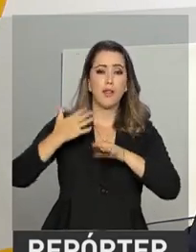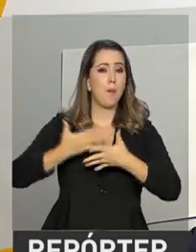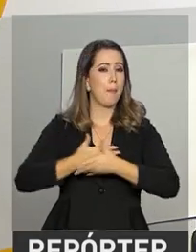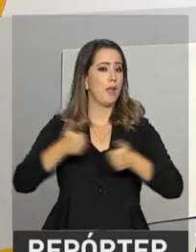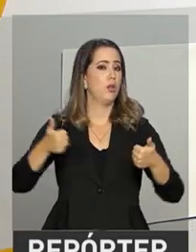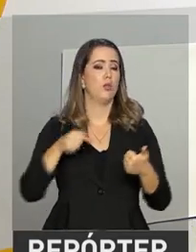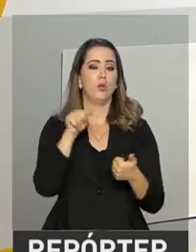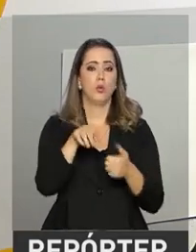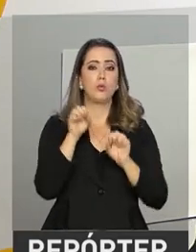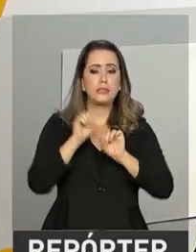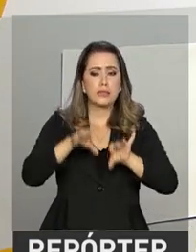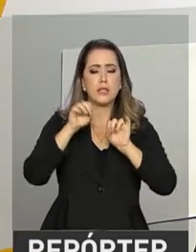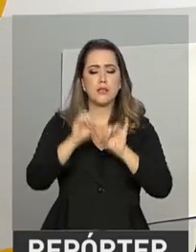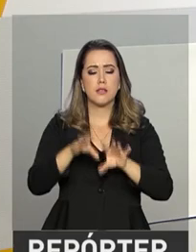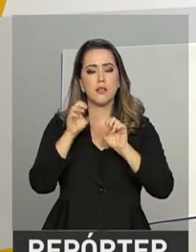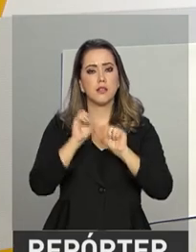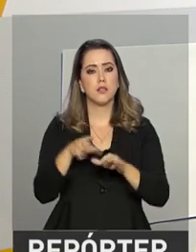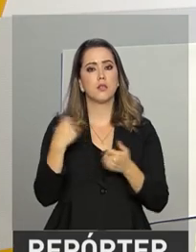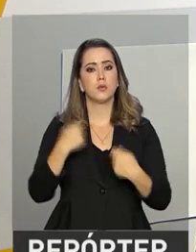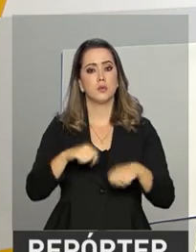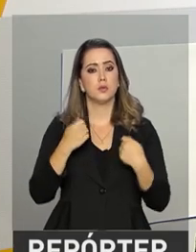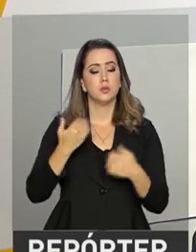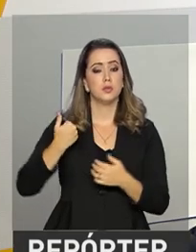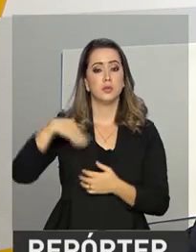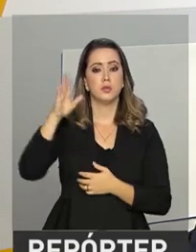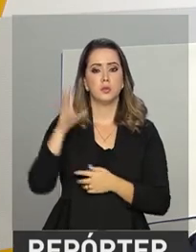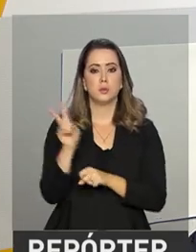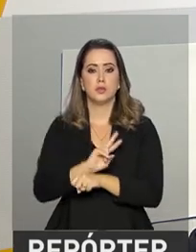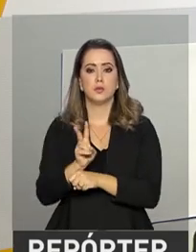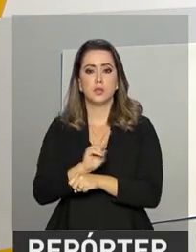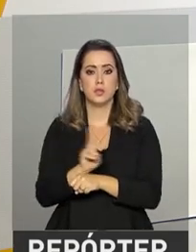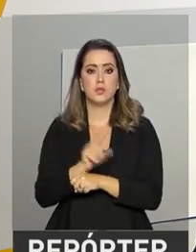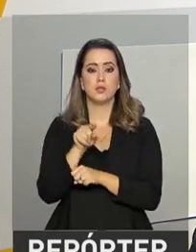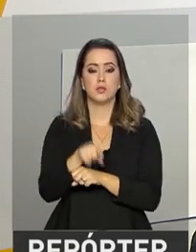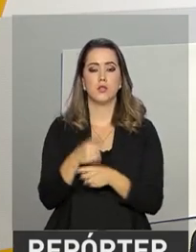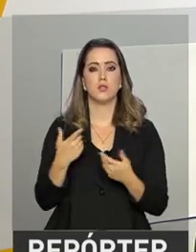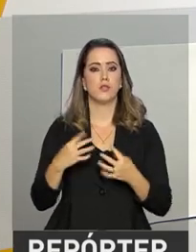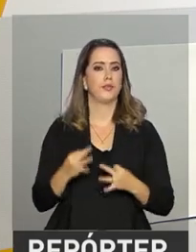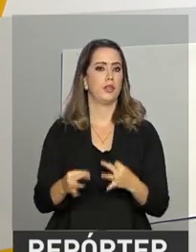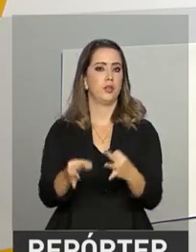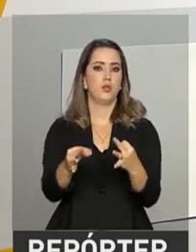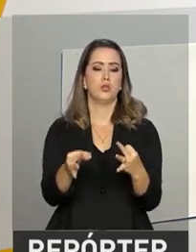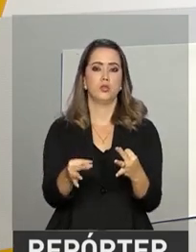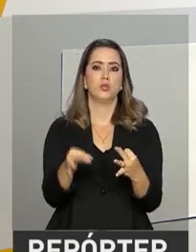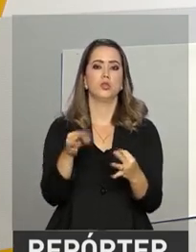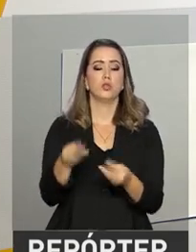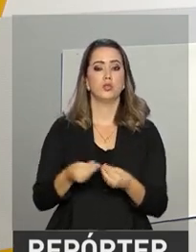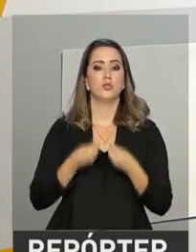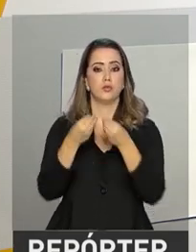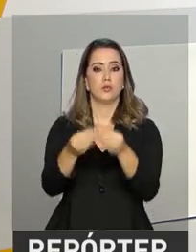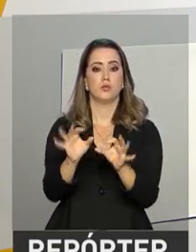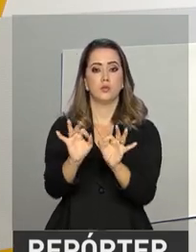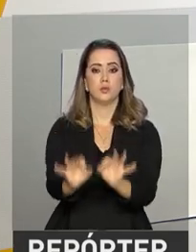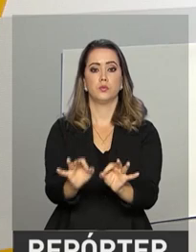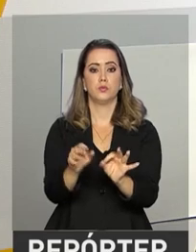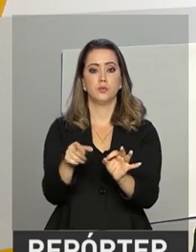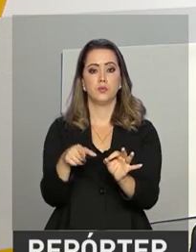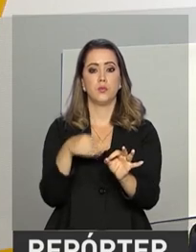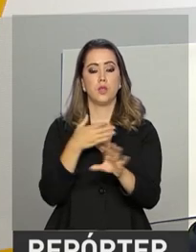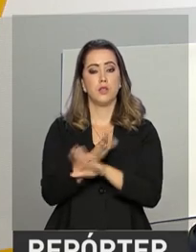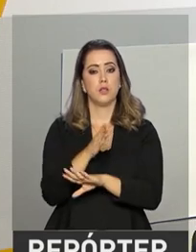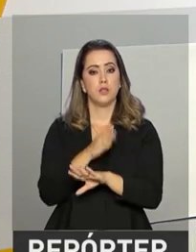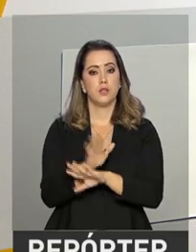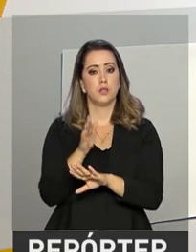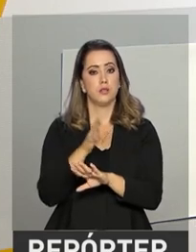melhor nesse sentido. Precisamos ter mais mecanismos de fiscalização. Nisso a tecnologia veio para ficar. Instrumentos de